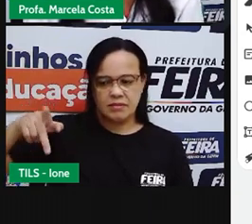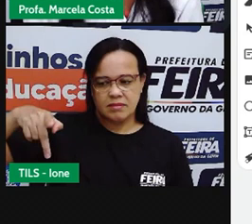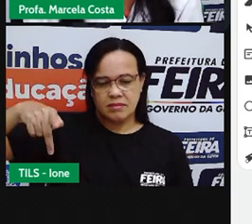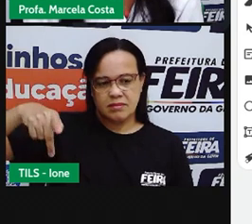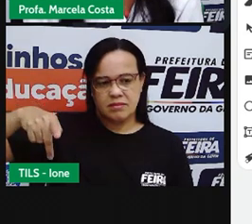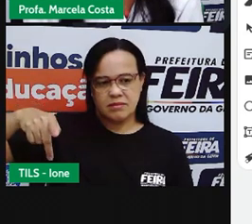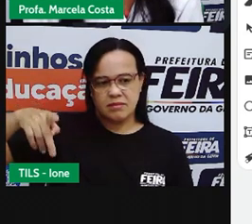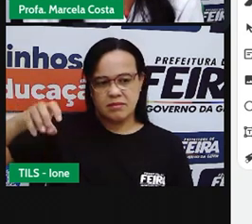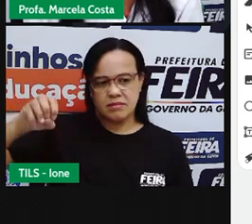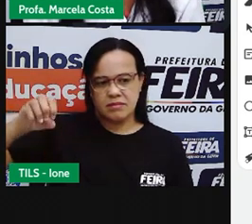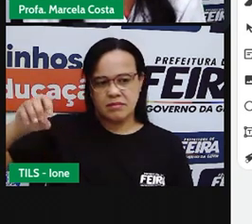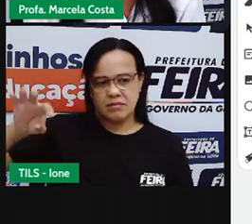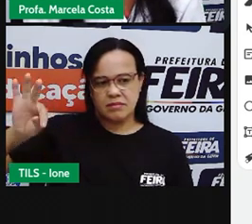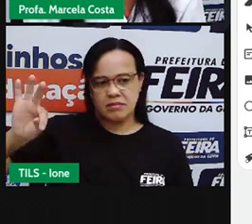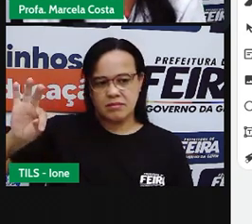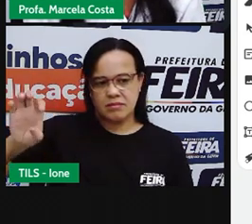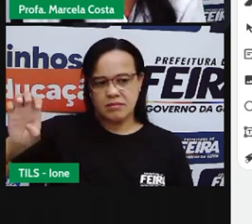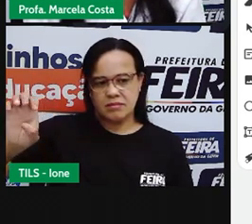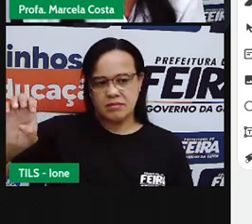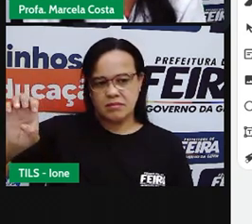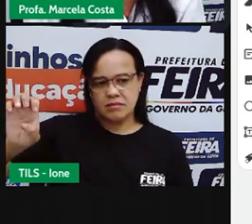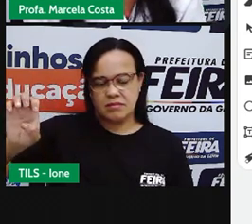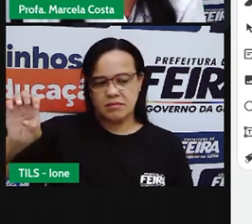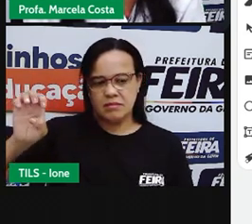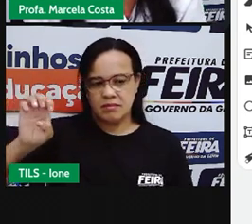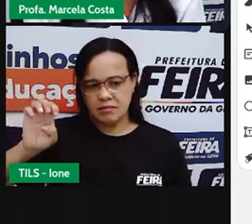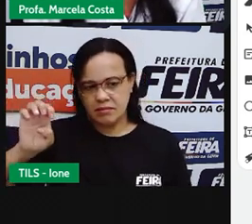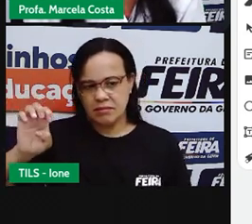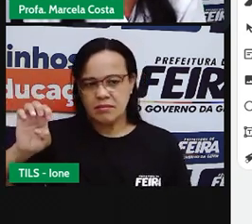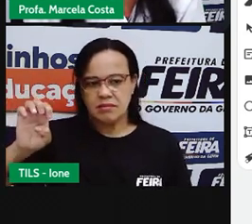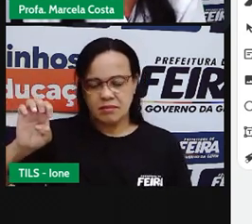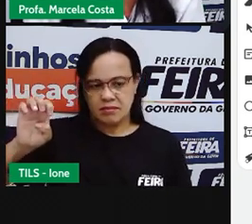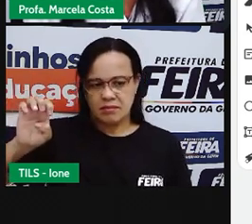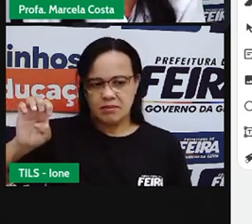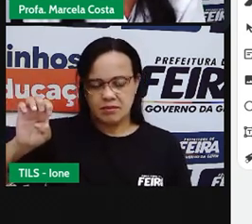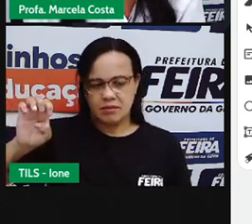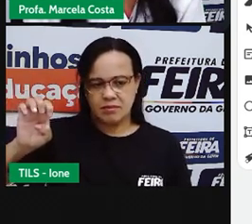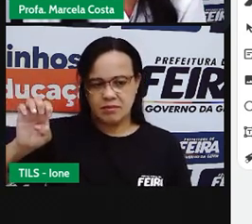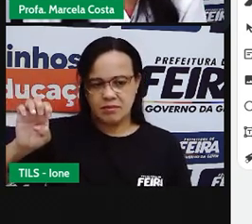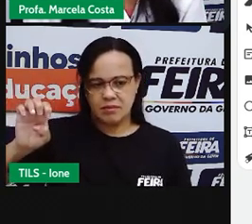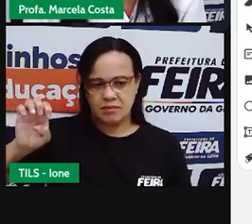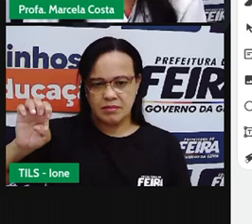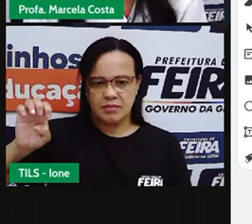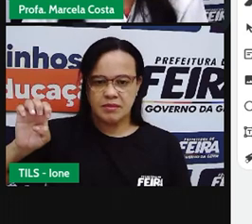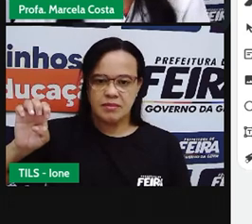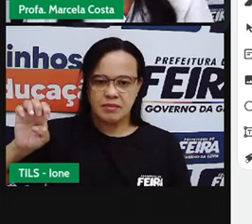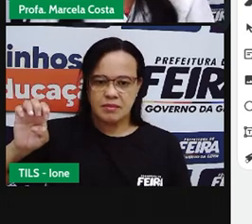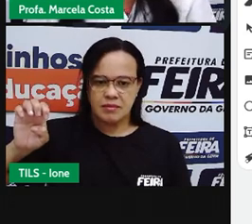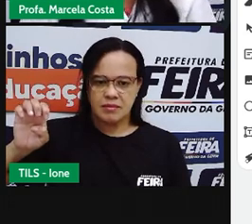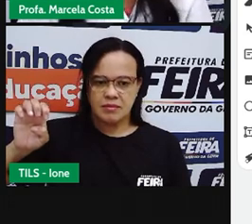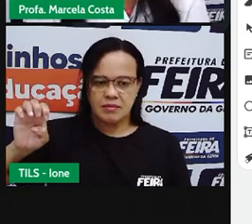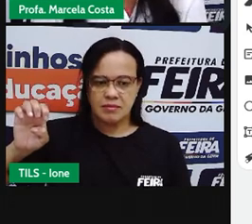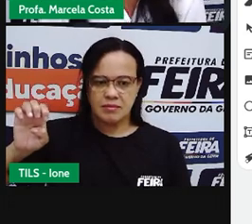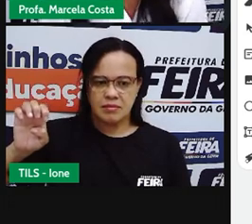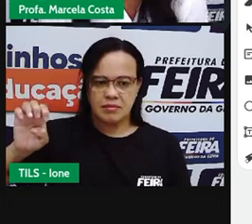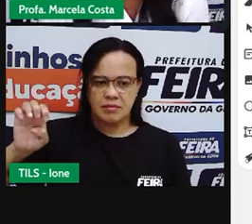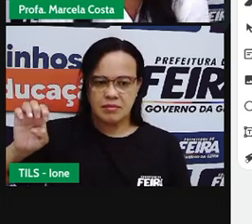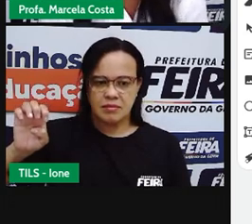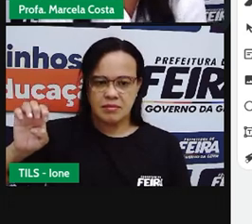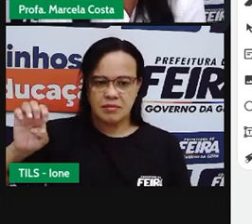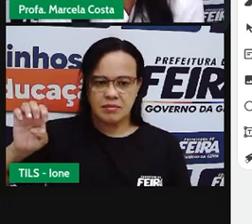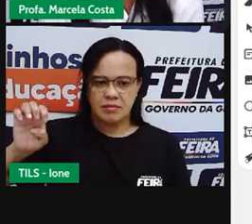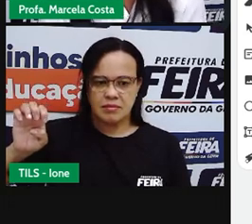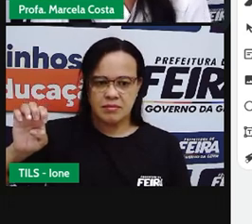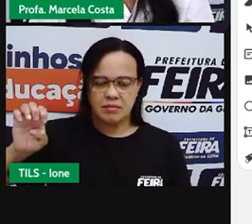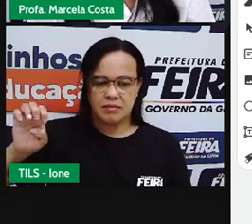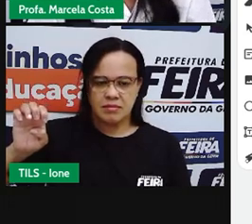Pó. Pó. Te. Pó. Te. Pó. Te. Qual